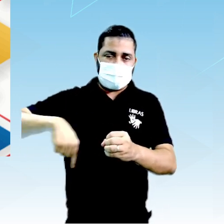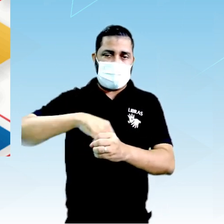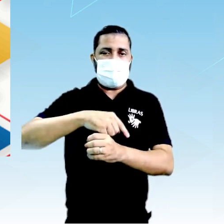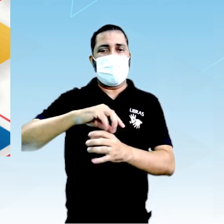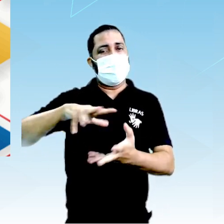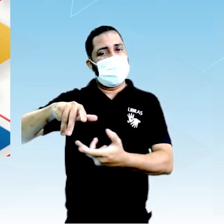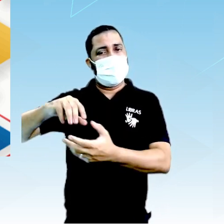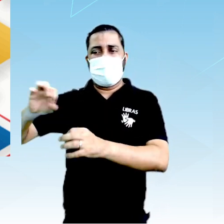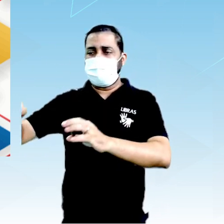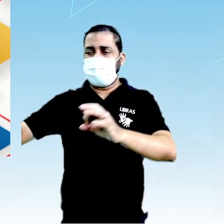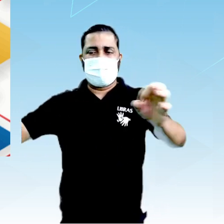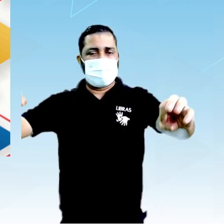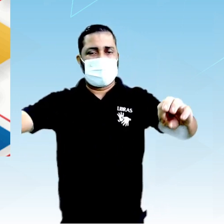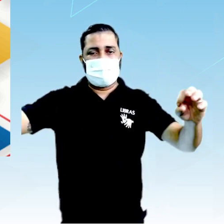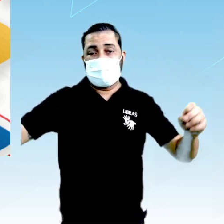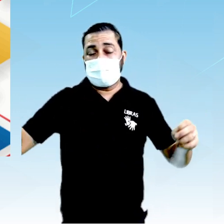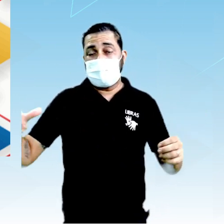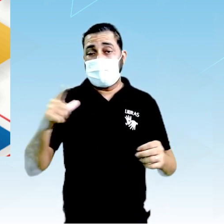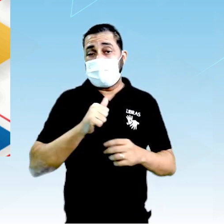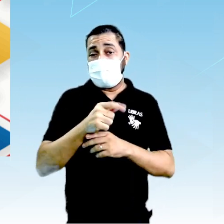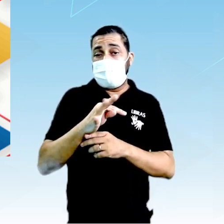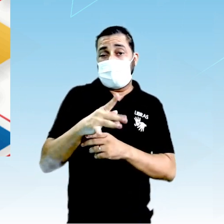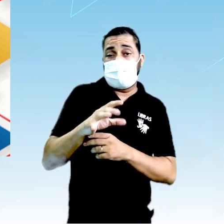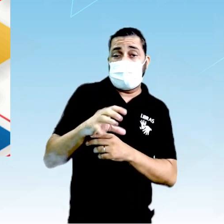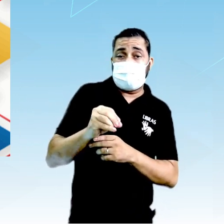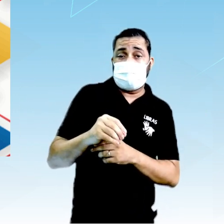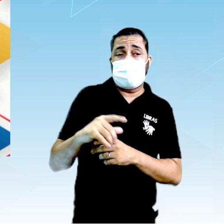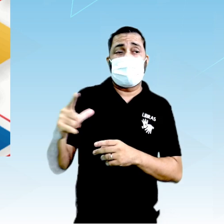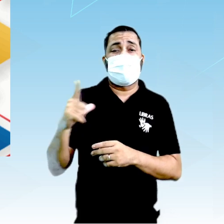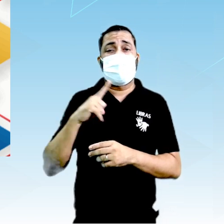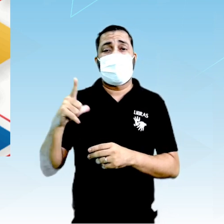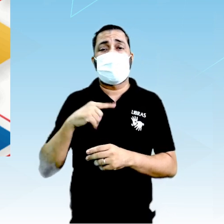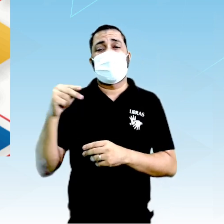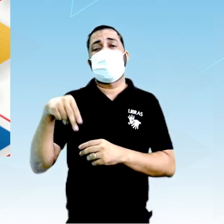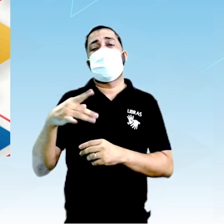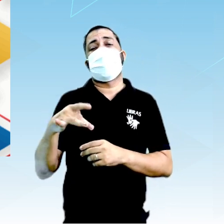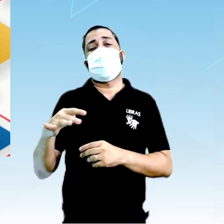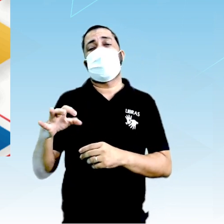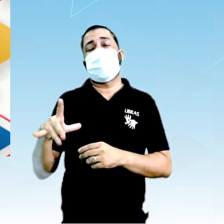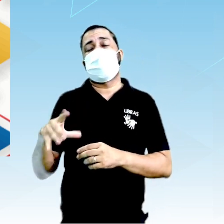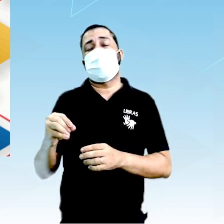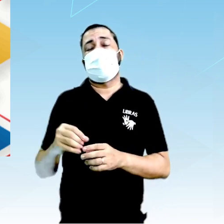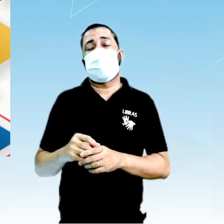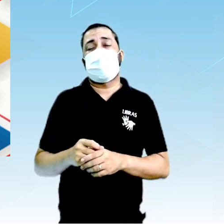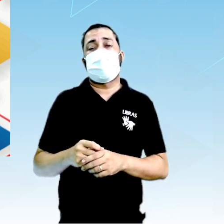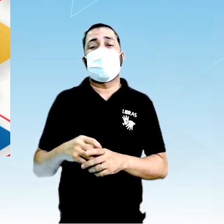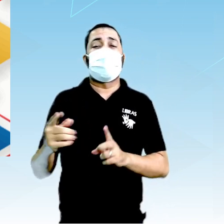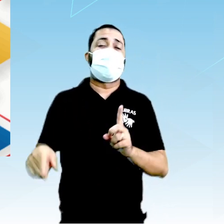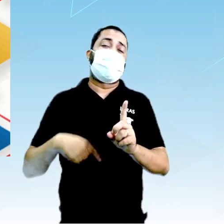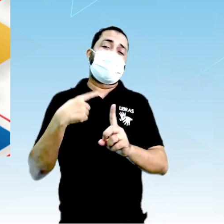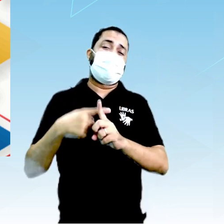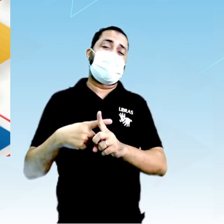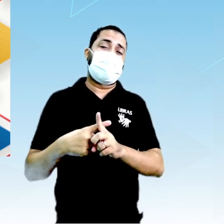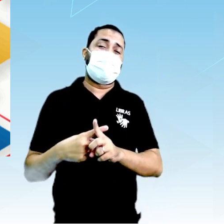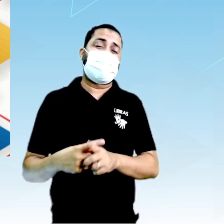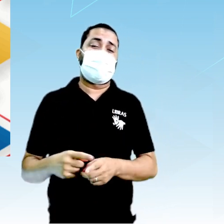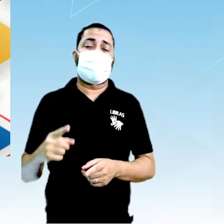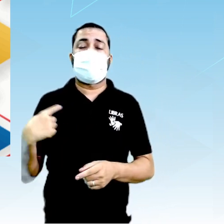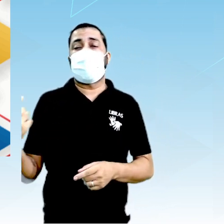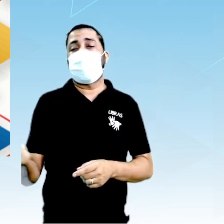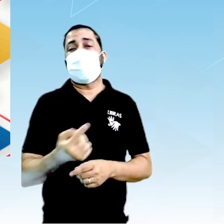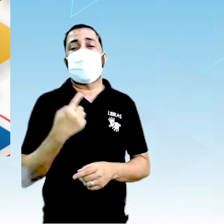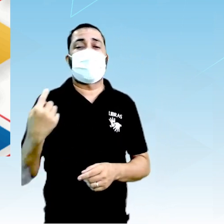planetas, para o átomo, no centro, o núcleo do átomo, as cargas positivas, e ao